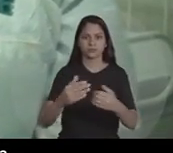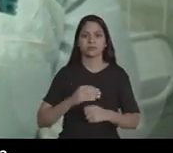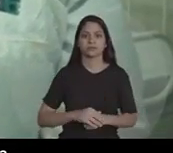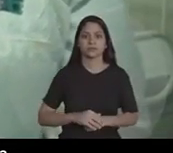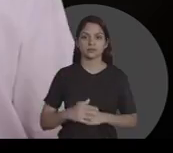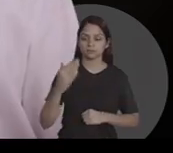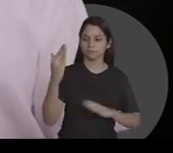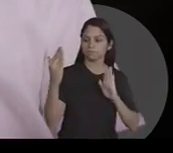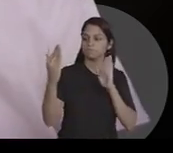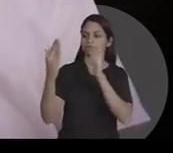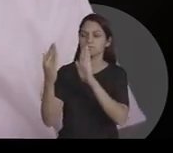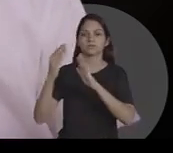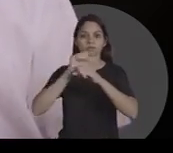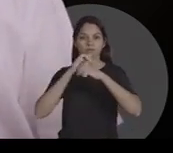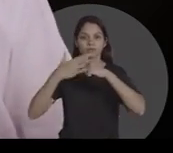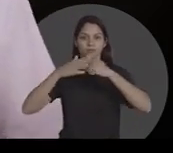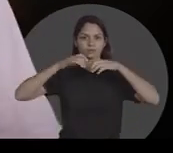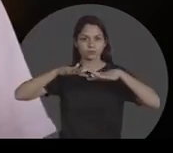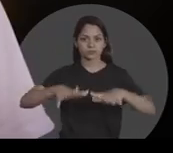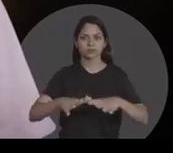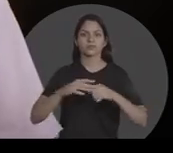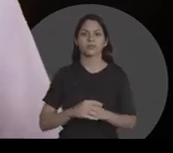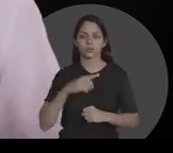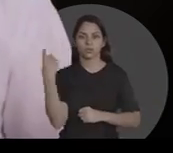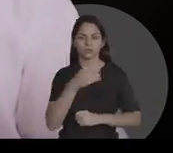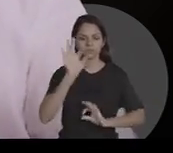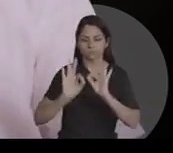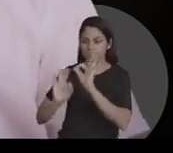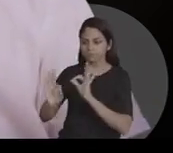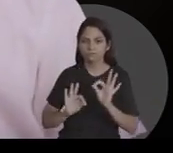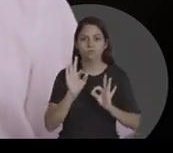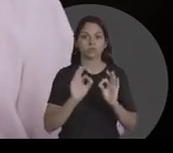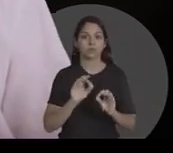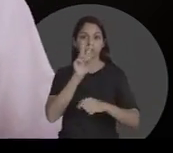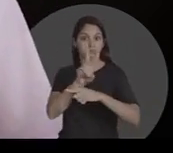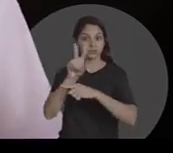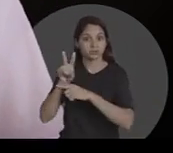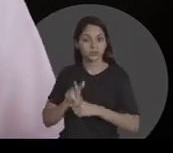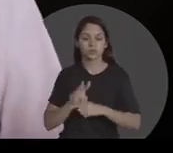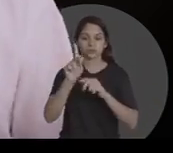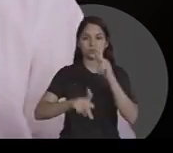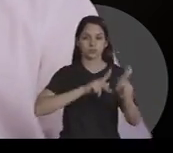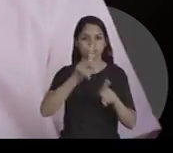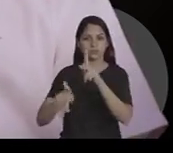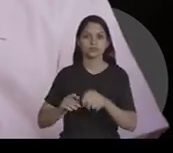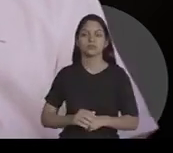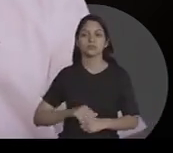precisa. Para enfrentar a pandemia, tomamos diversas medidas para proteger a nossa população.